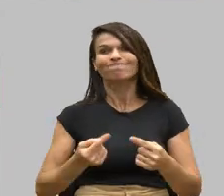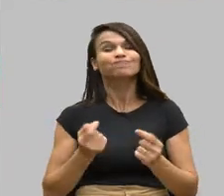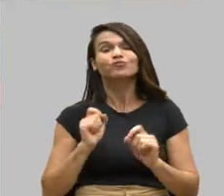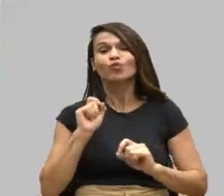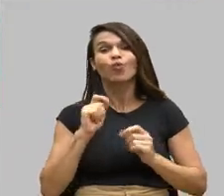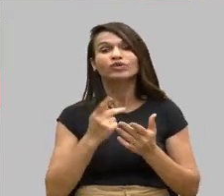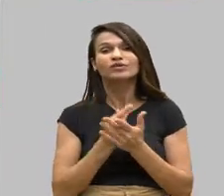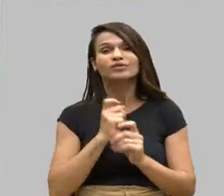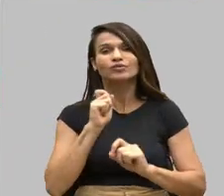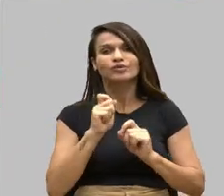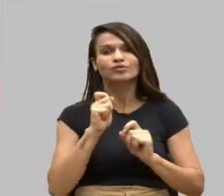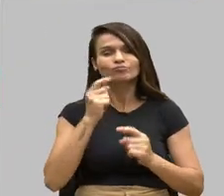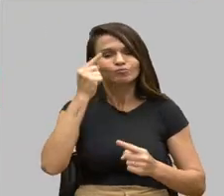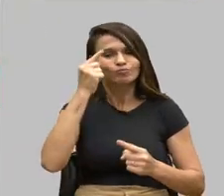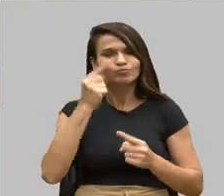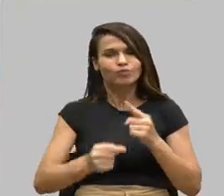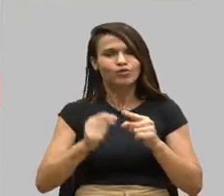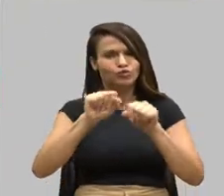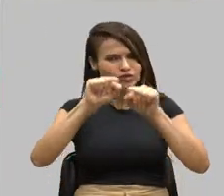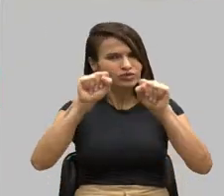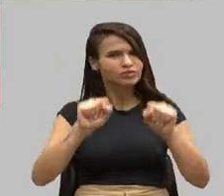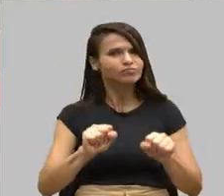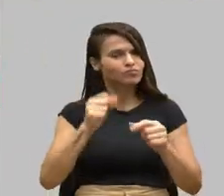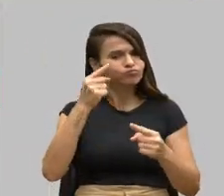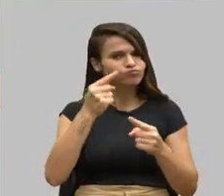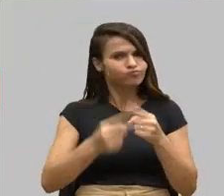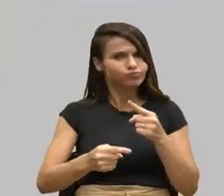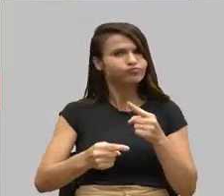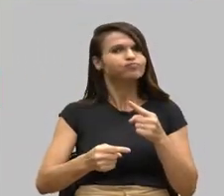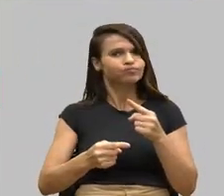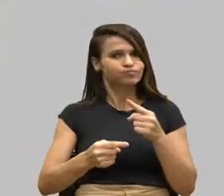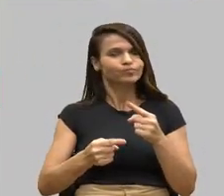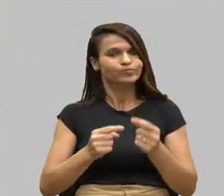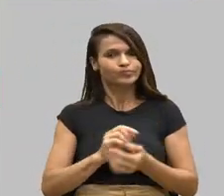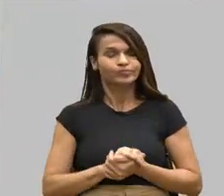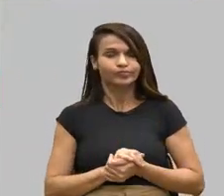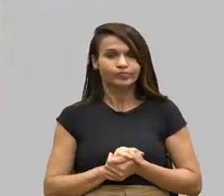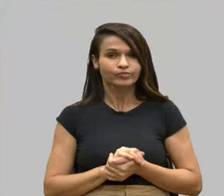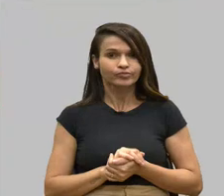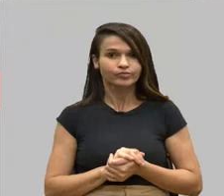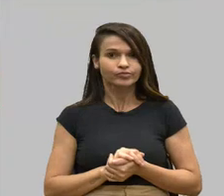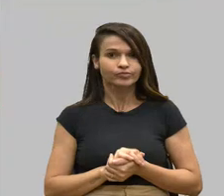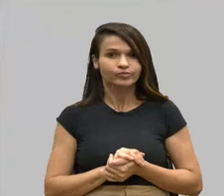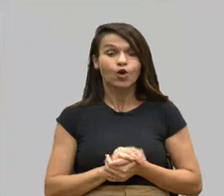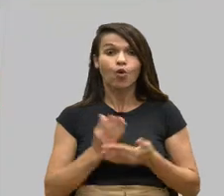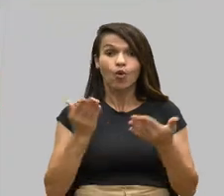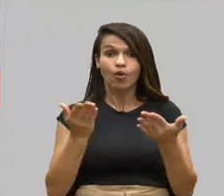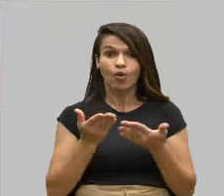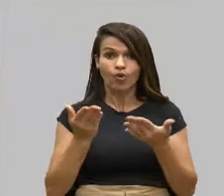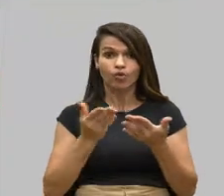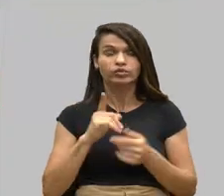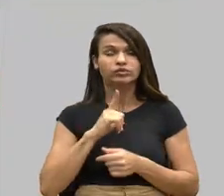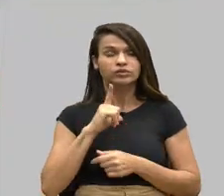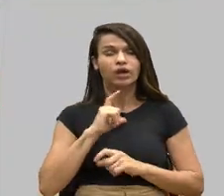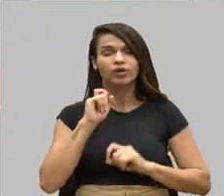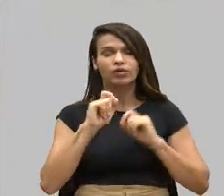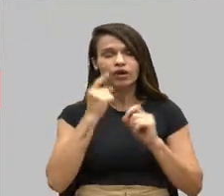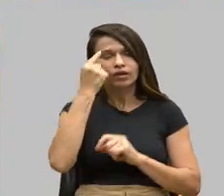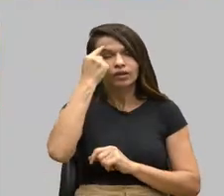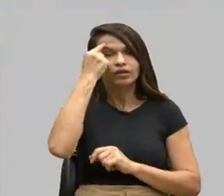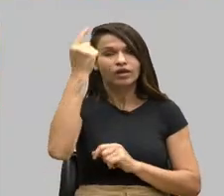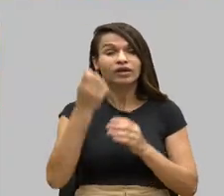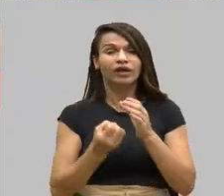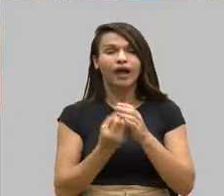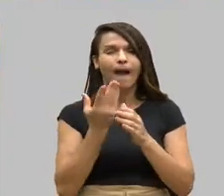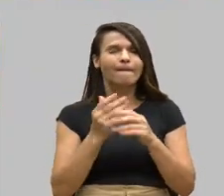Esse sistema cruel foi desfeito. E hoje tem-se a ideia de se criar muito mais